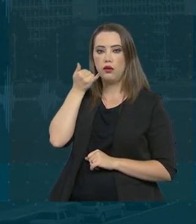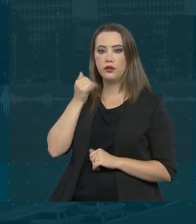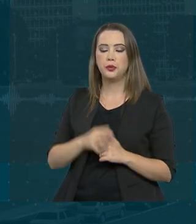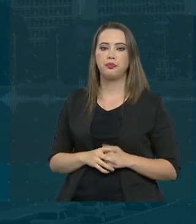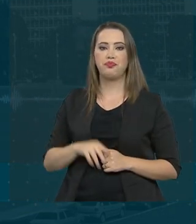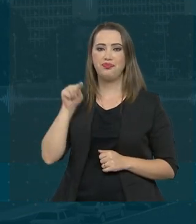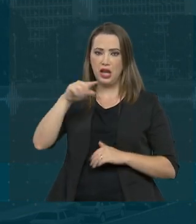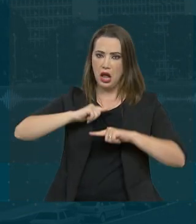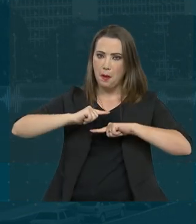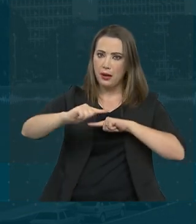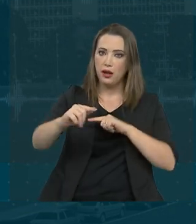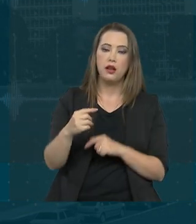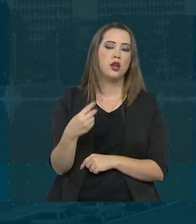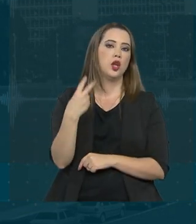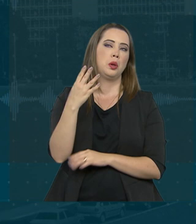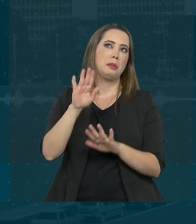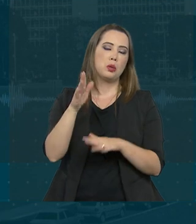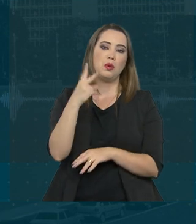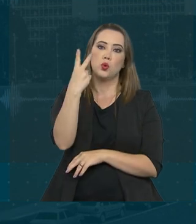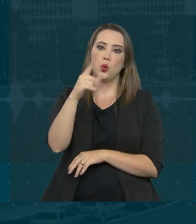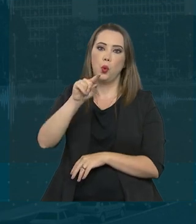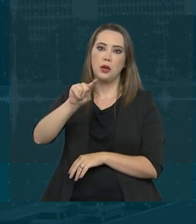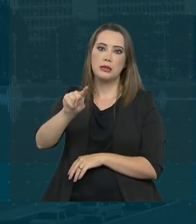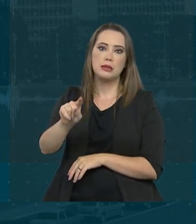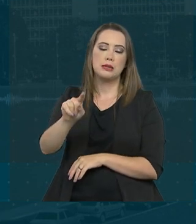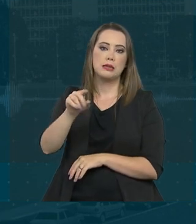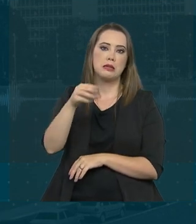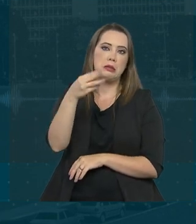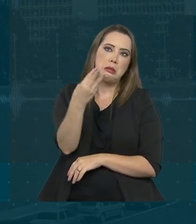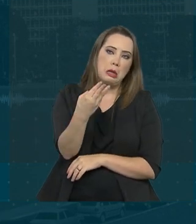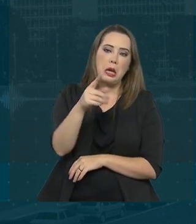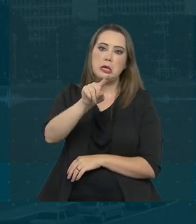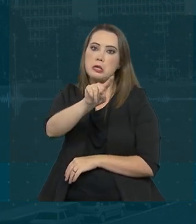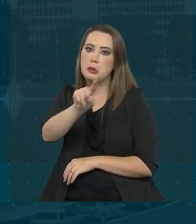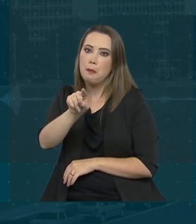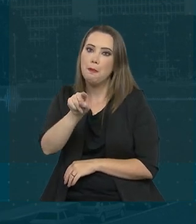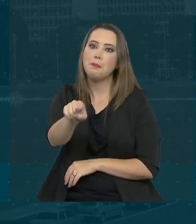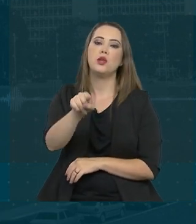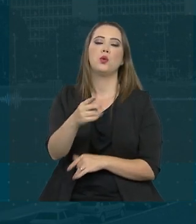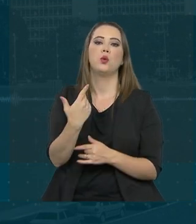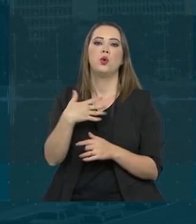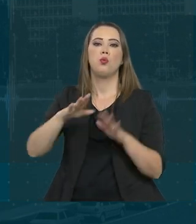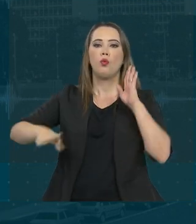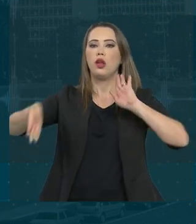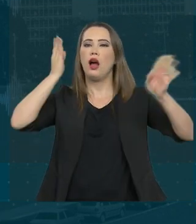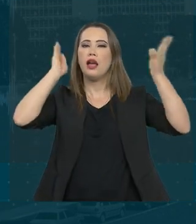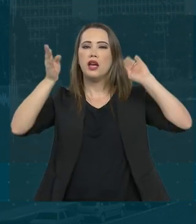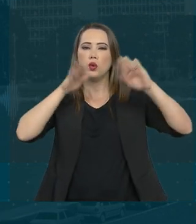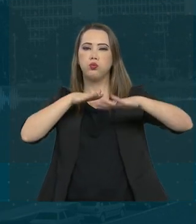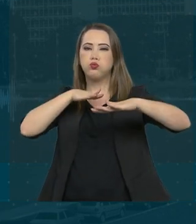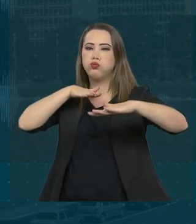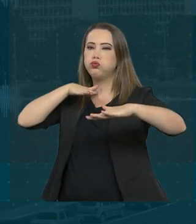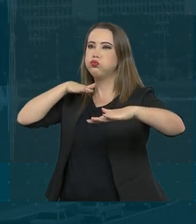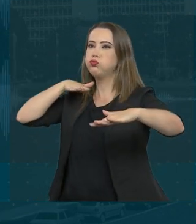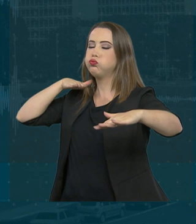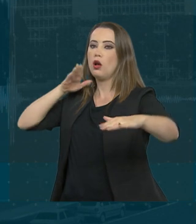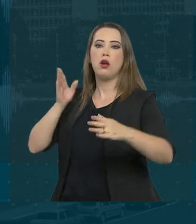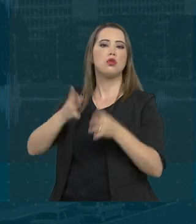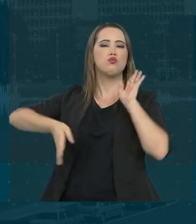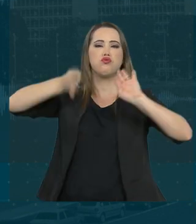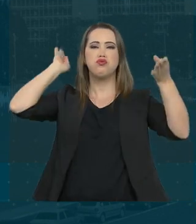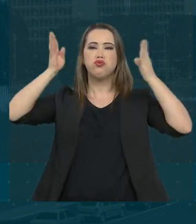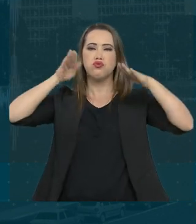entre 2 e 3 mil carretas bitrem. Então é uma trafegabilidade tremenda, é muito caminhão